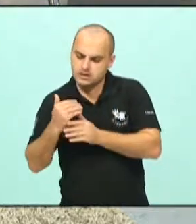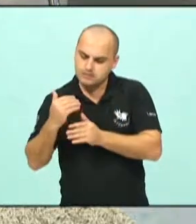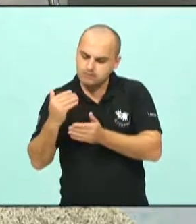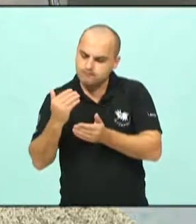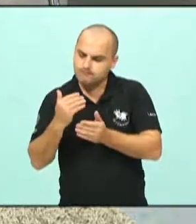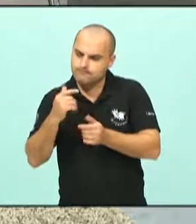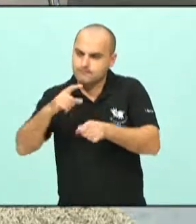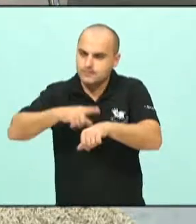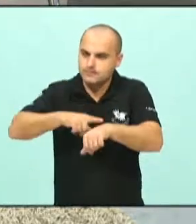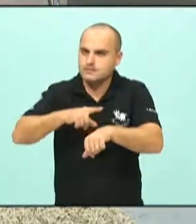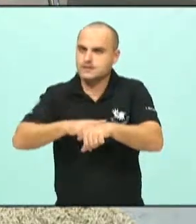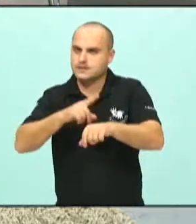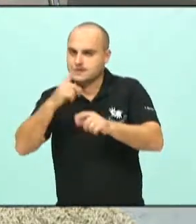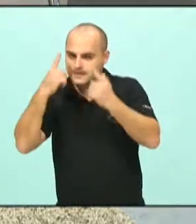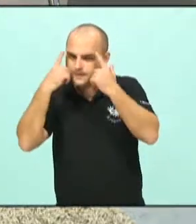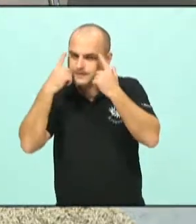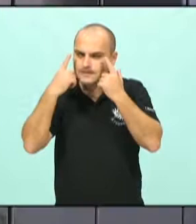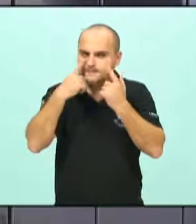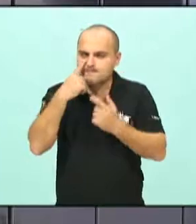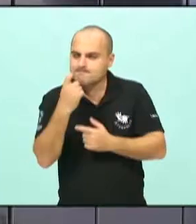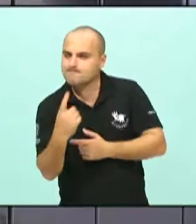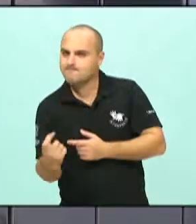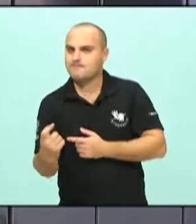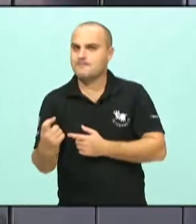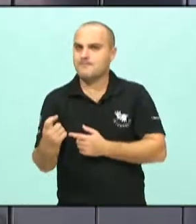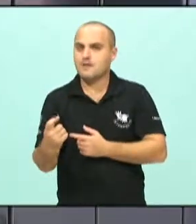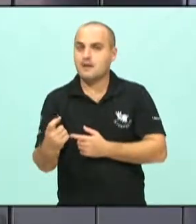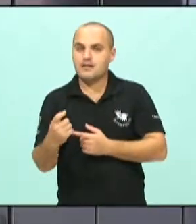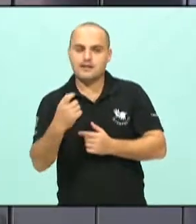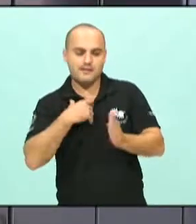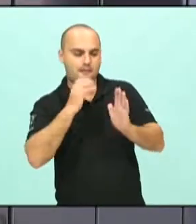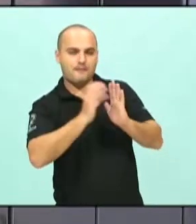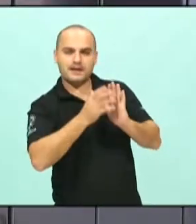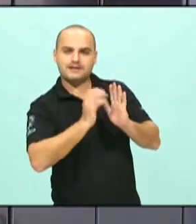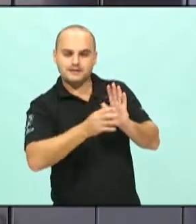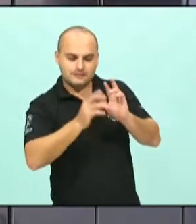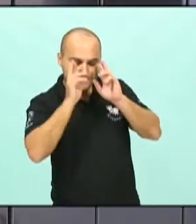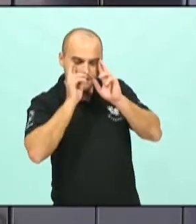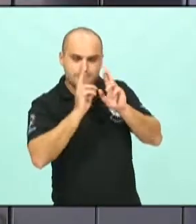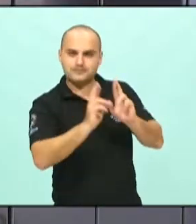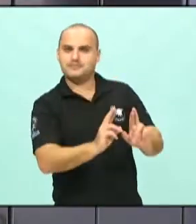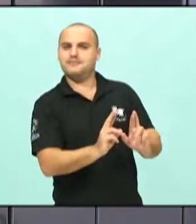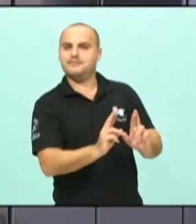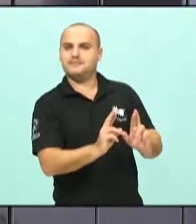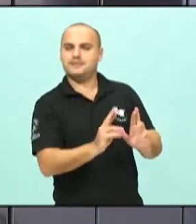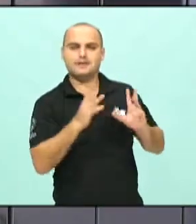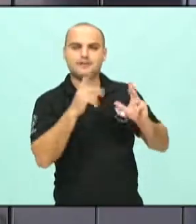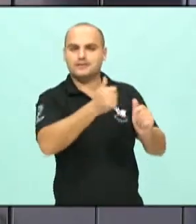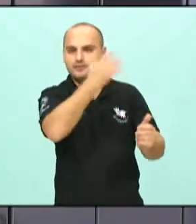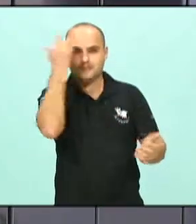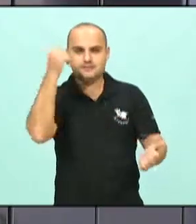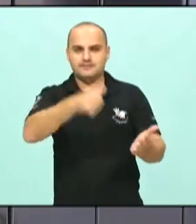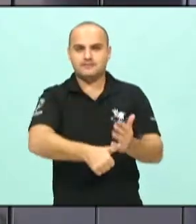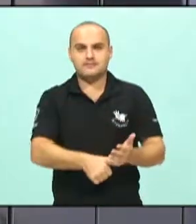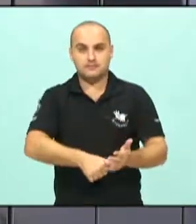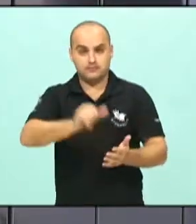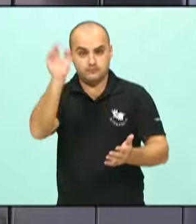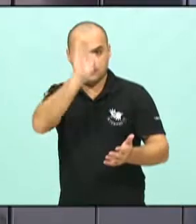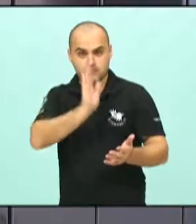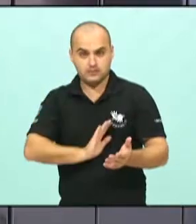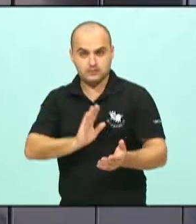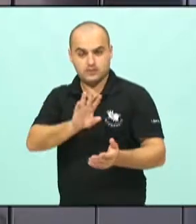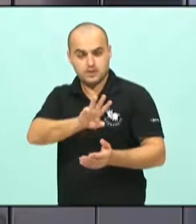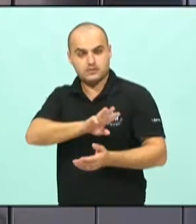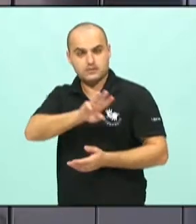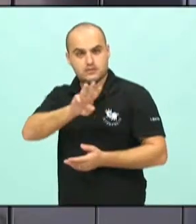que respeita a participação de seus membros. E aí, essa foi uma escolha nacional. As pessoas votavam no site